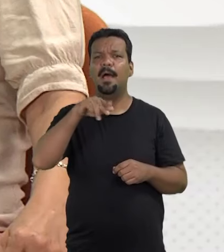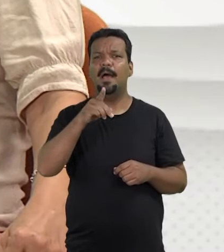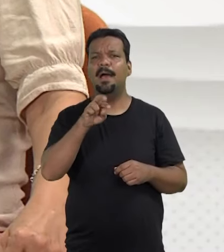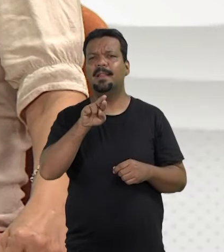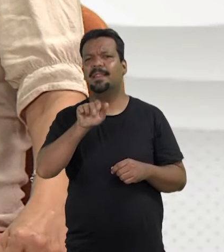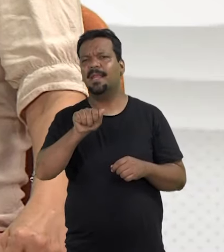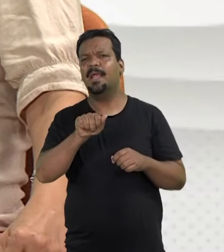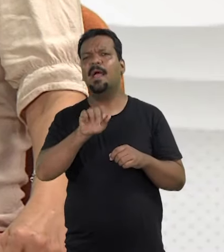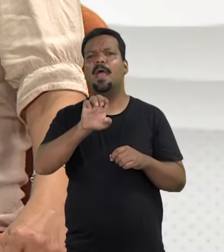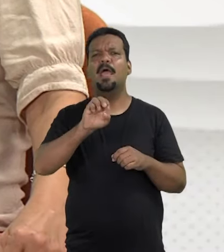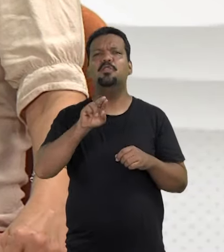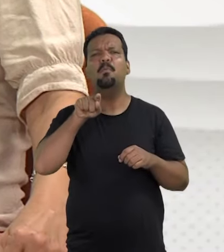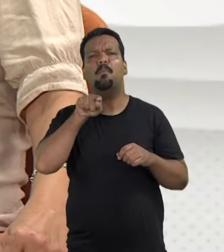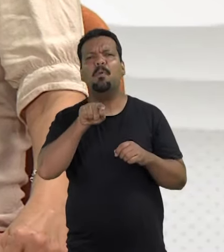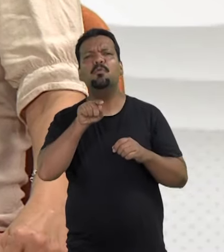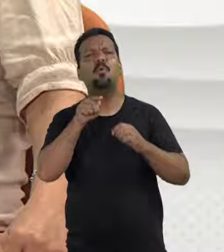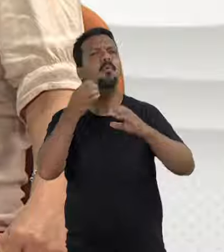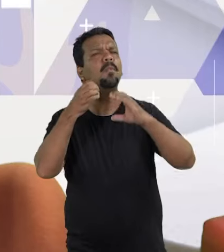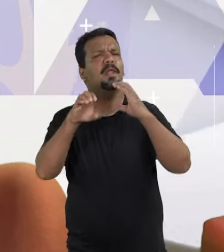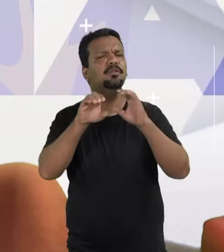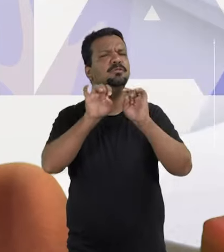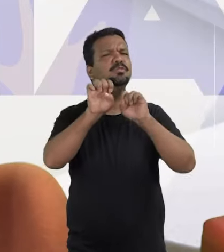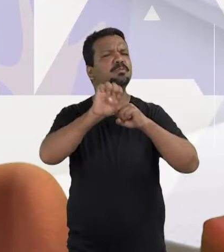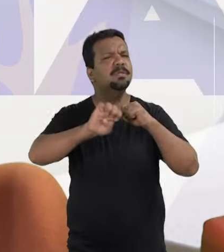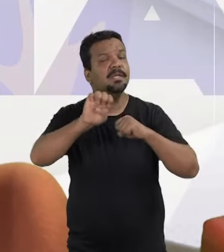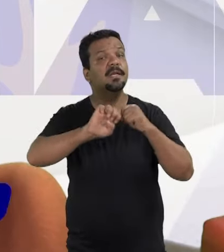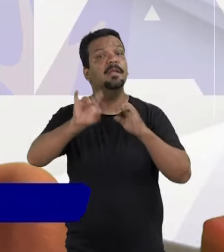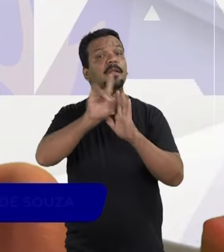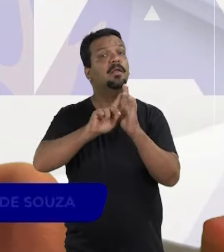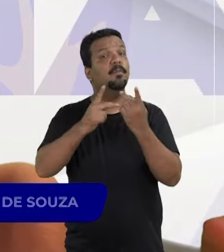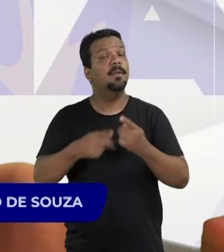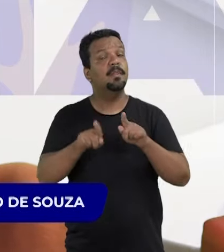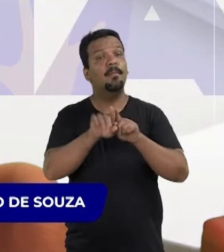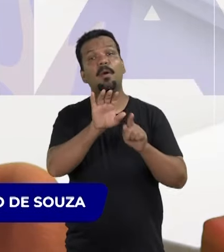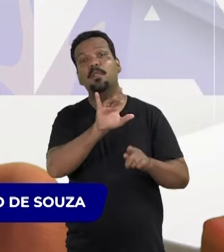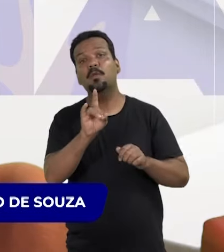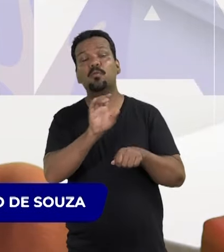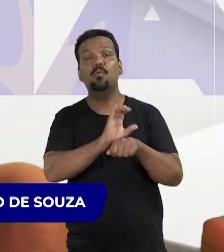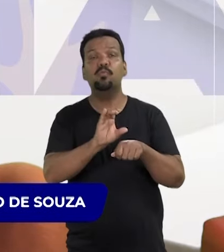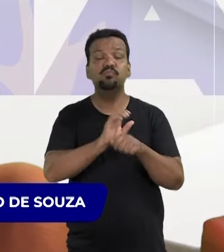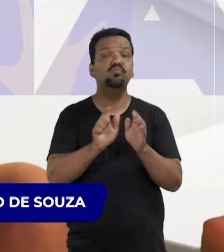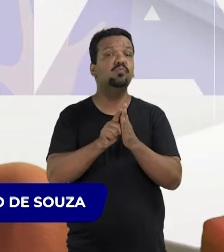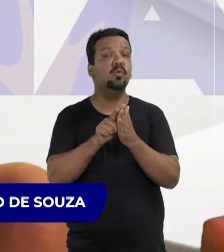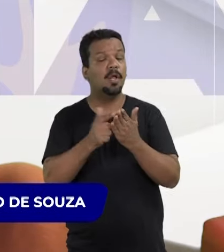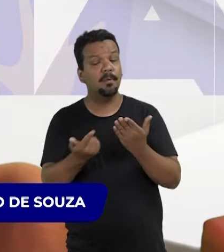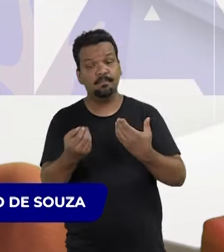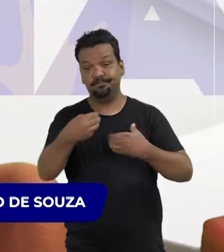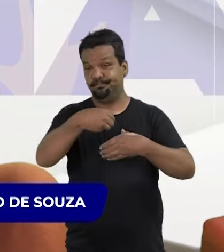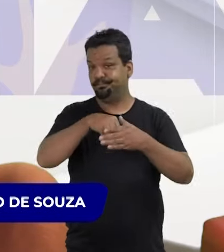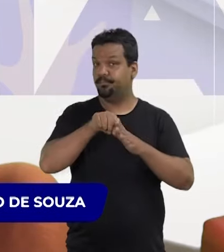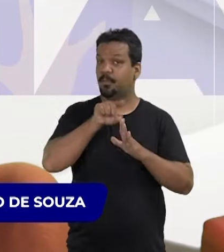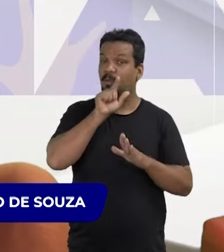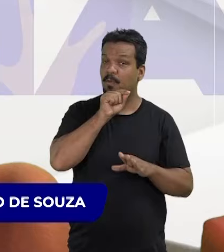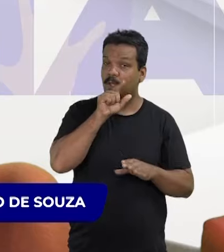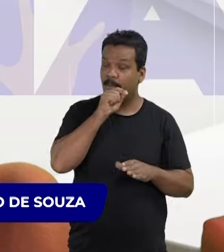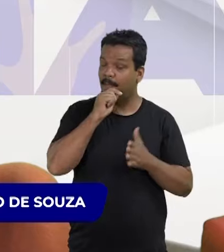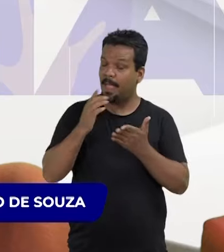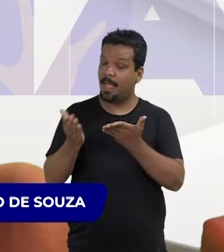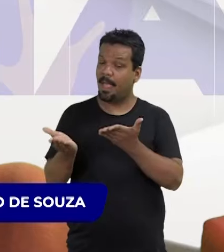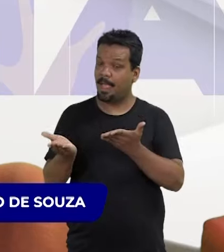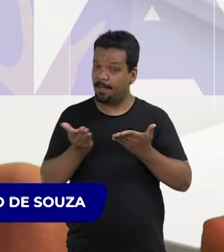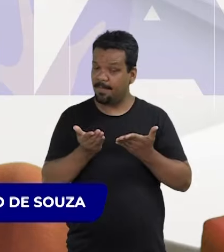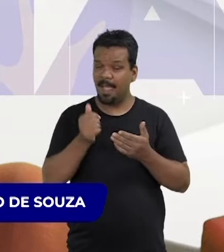Andréia Trigueiro, educomunicadora, especialista em direitos humanos e coordenadora do curso de jornalismo da Unicap,